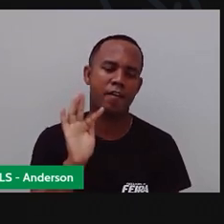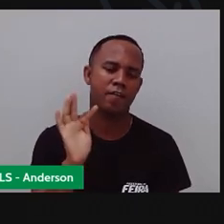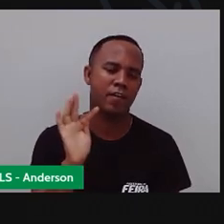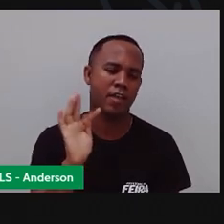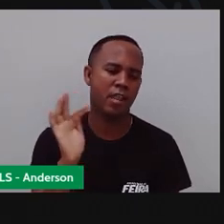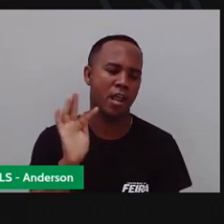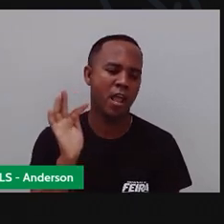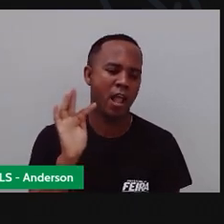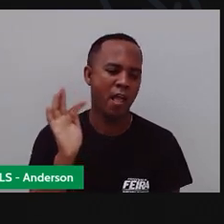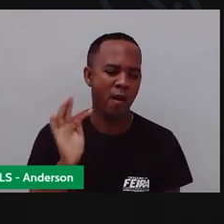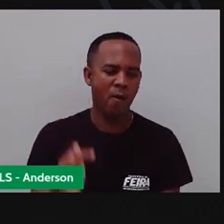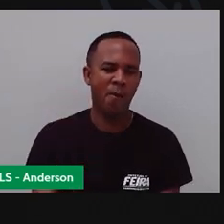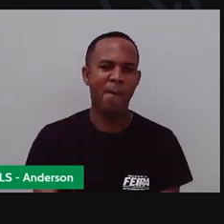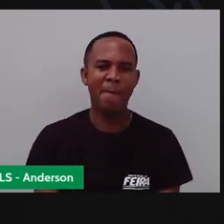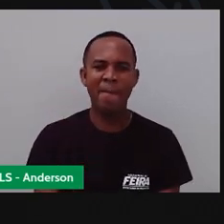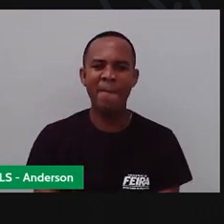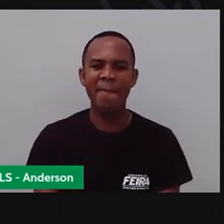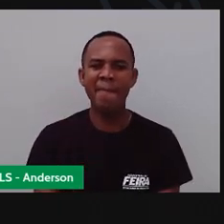Peve.